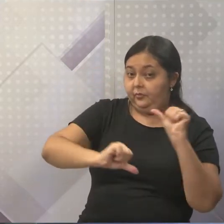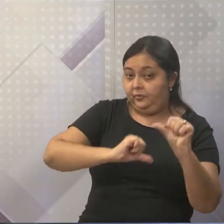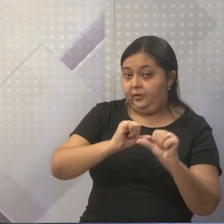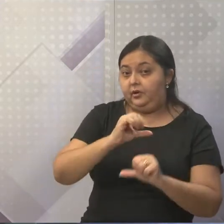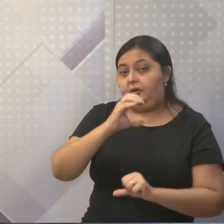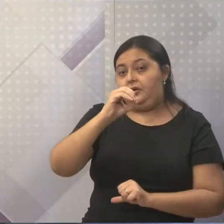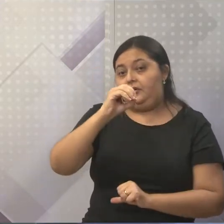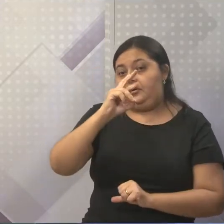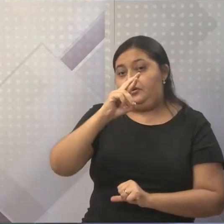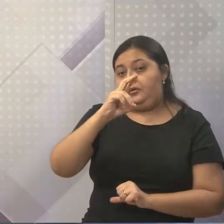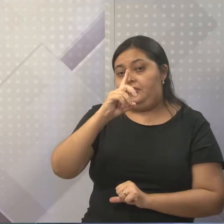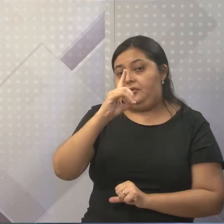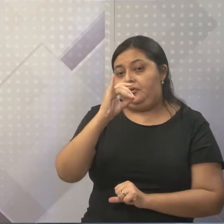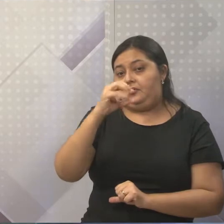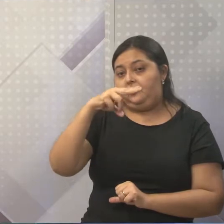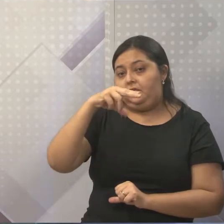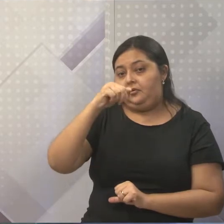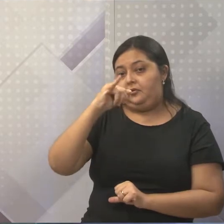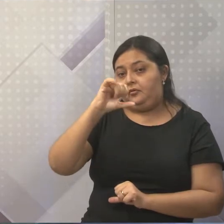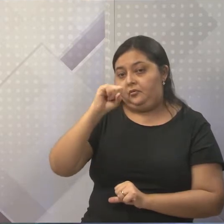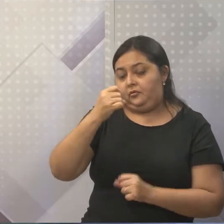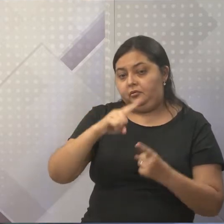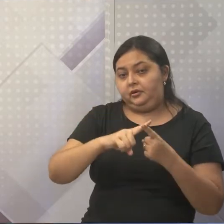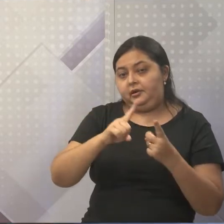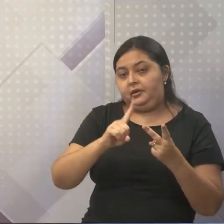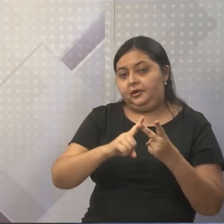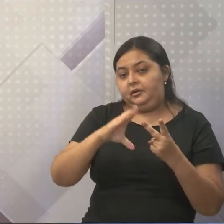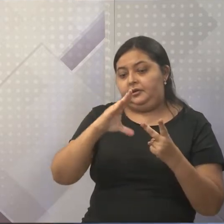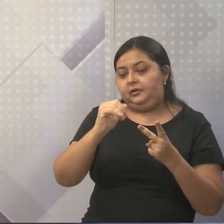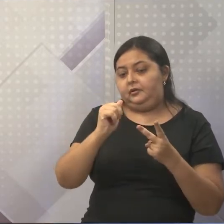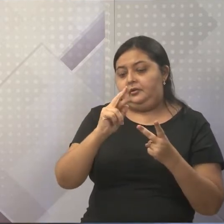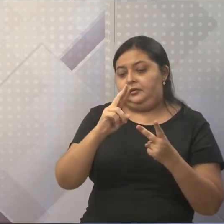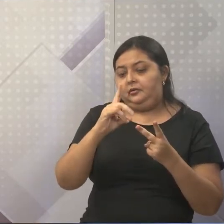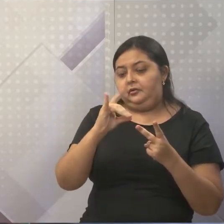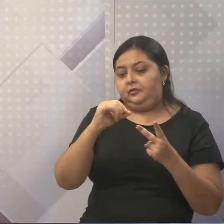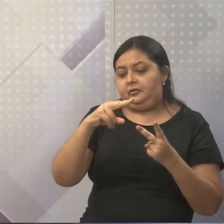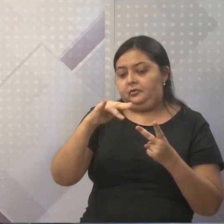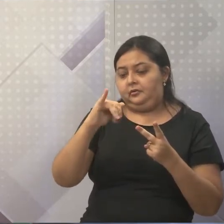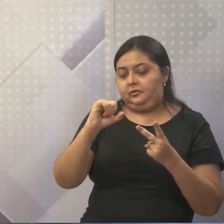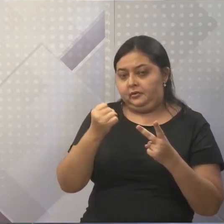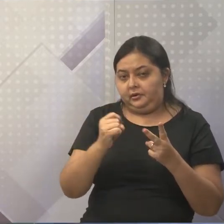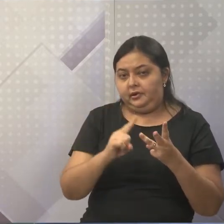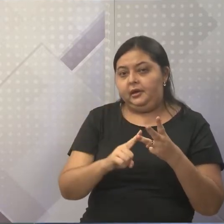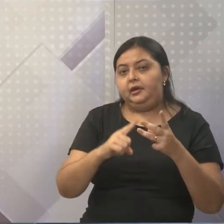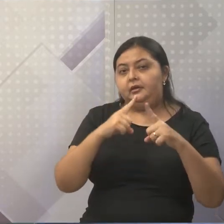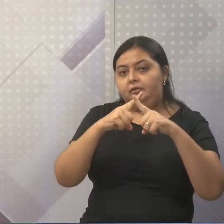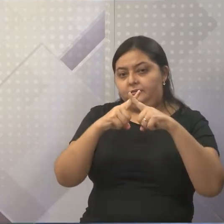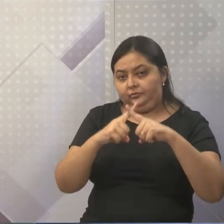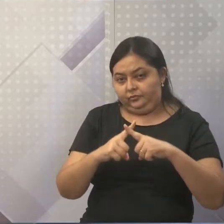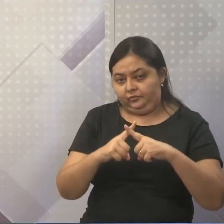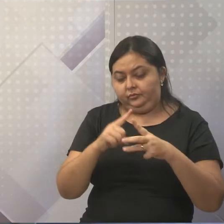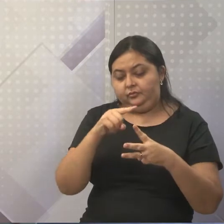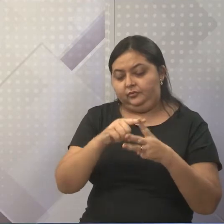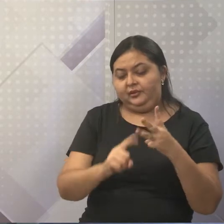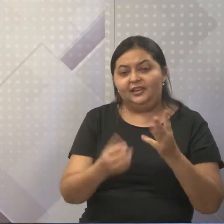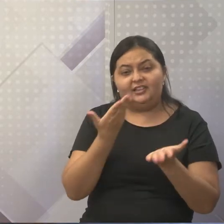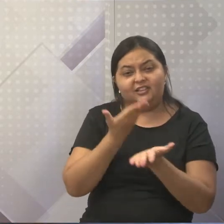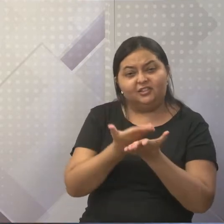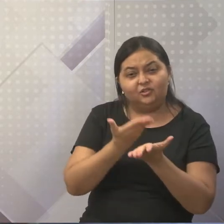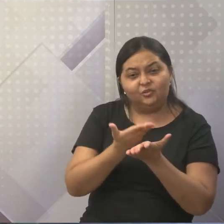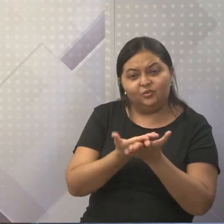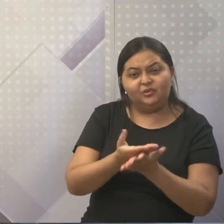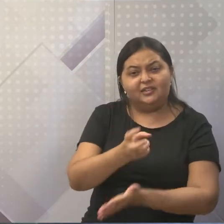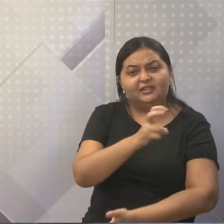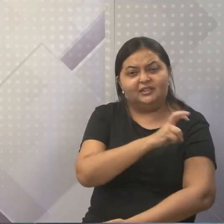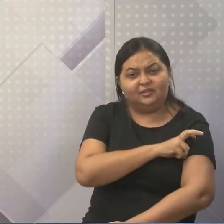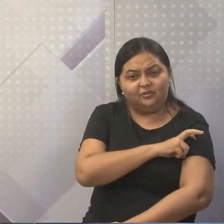ordinais, cardinais, multiplicativos e fracionários. Que nós estudamos isso lá desde o quinto ano. Quando chegamos